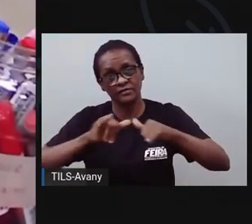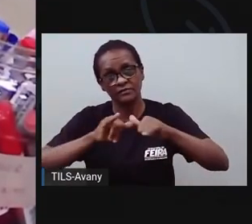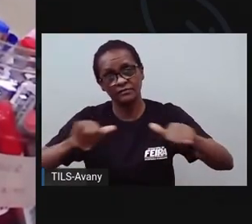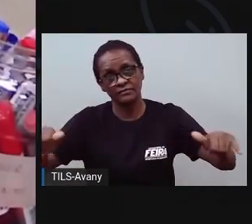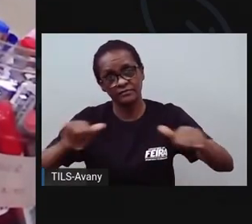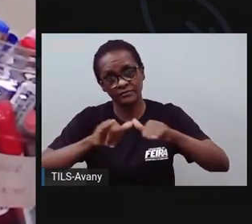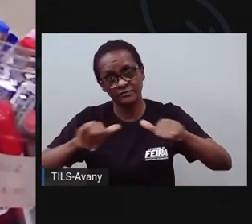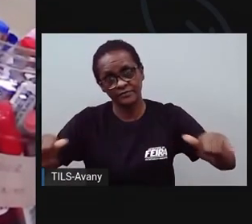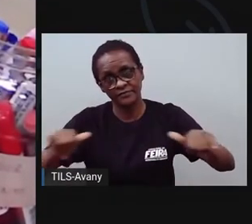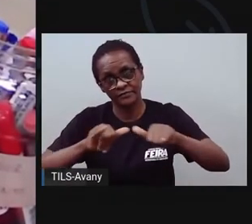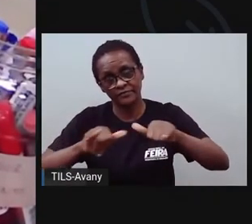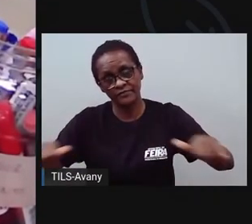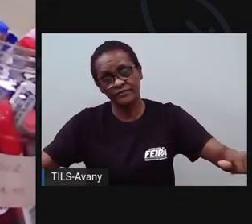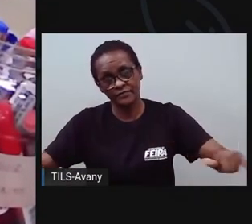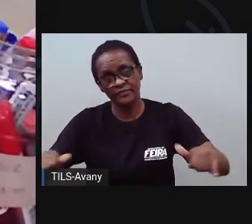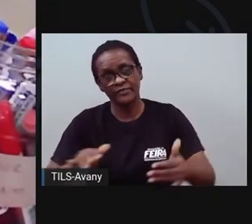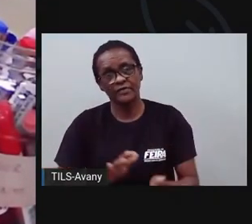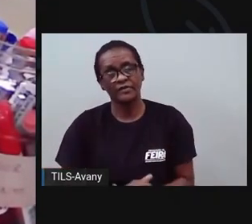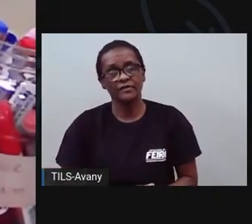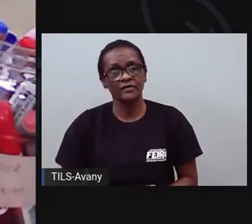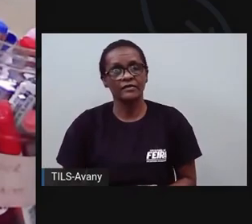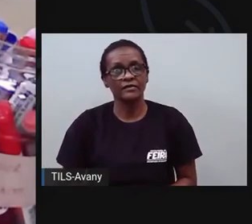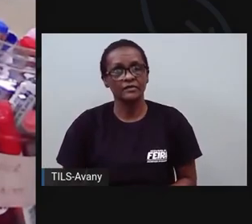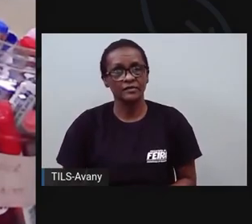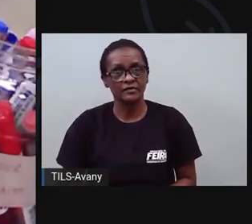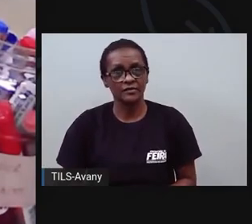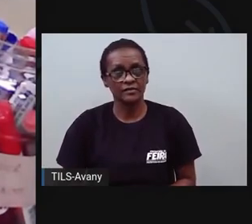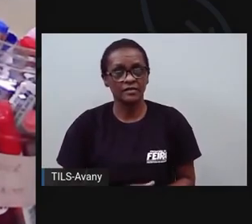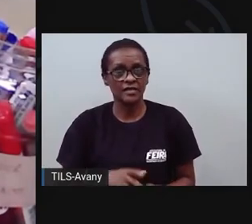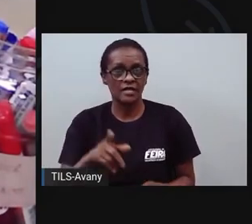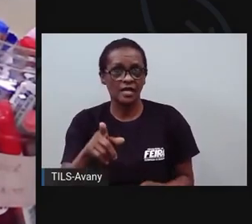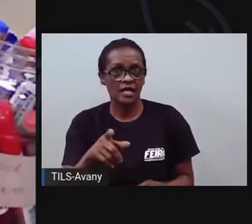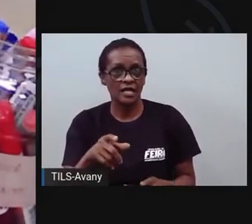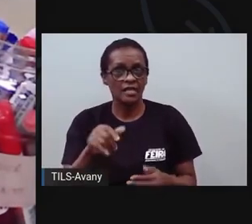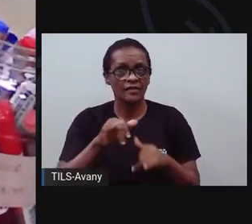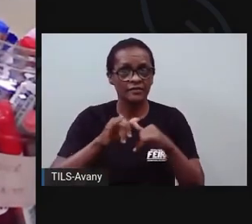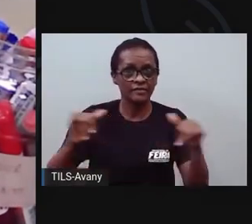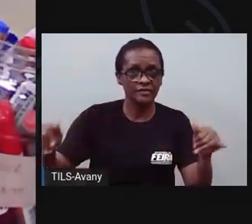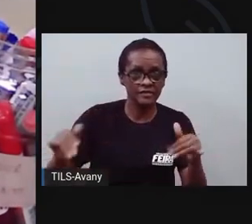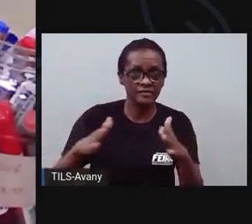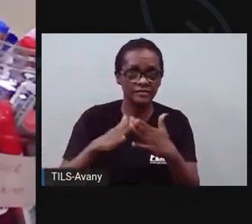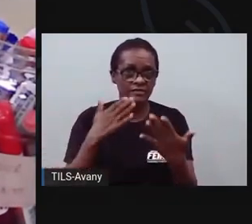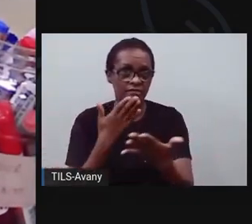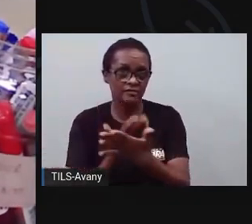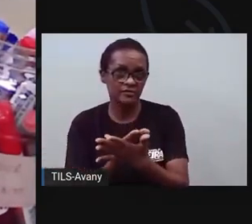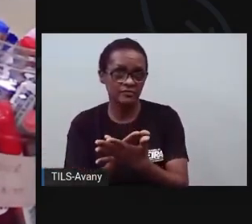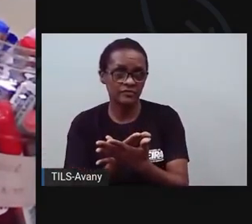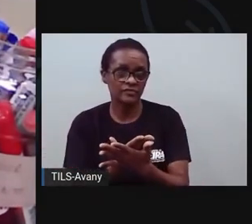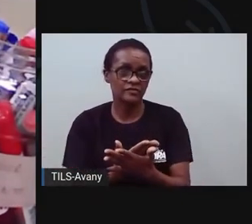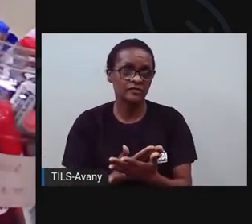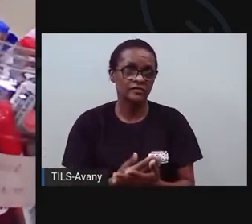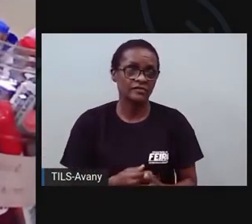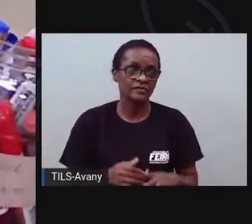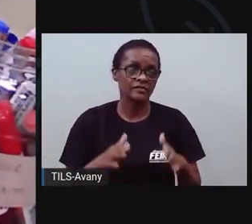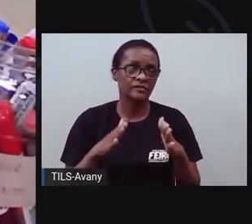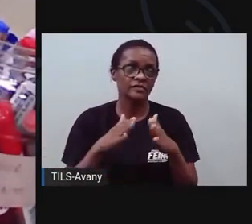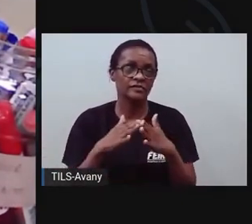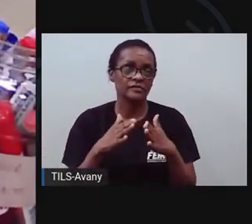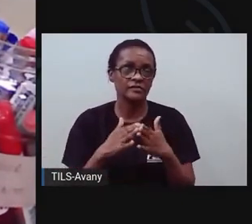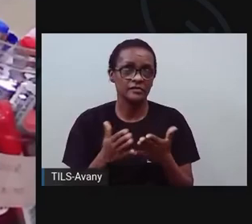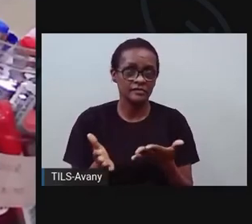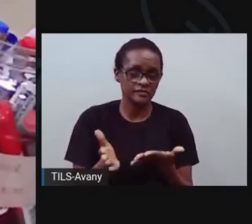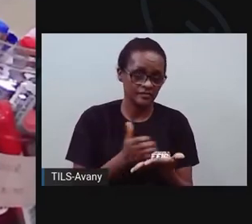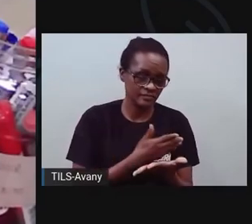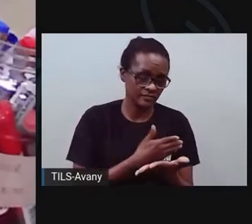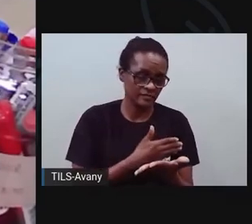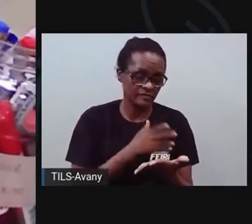comunitário de saúde. Aqui já está falando de escola, aqui de agente comunitário de saúde. E aí a gente pode o quê, ó? Passando. Aqui